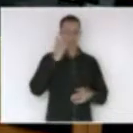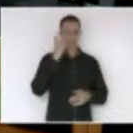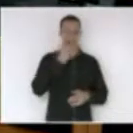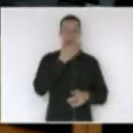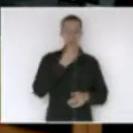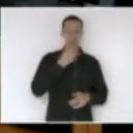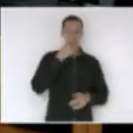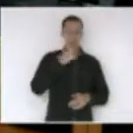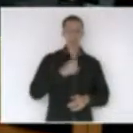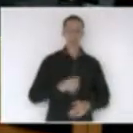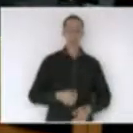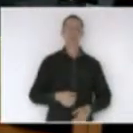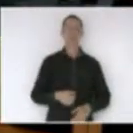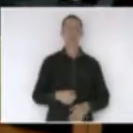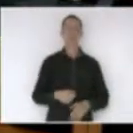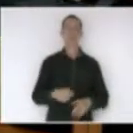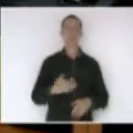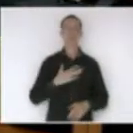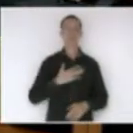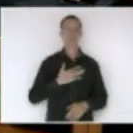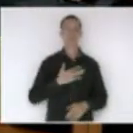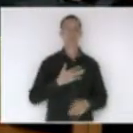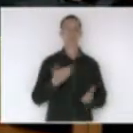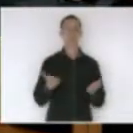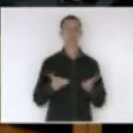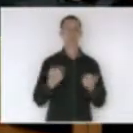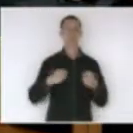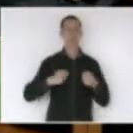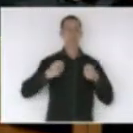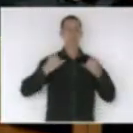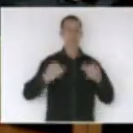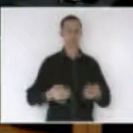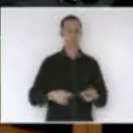E não poderia deixar de fazer aqui três colocações.